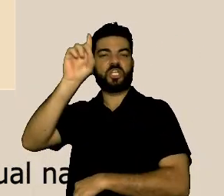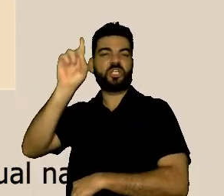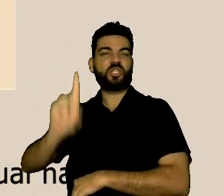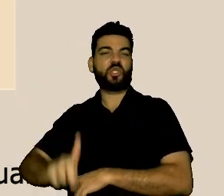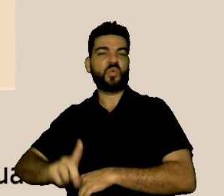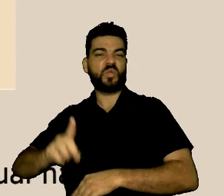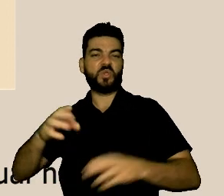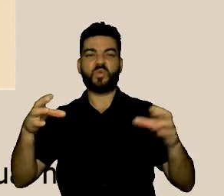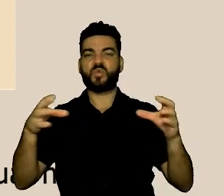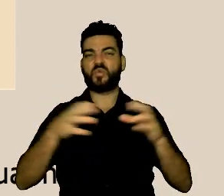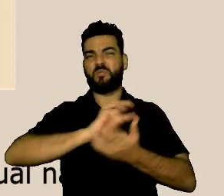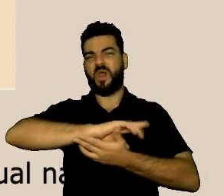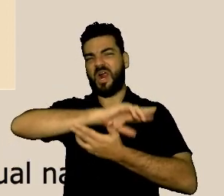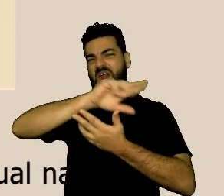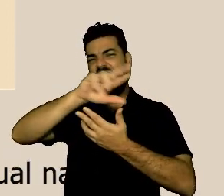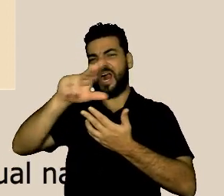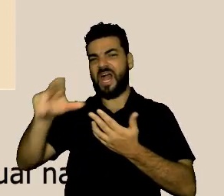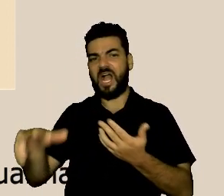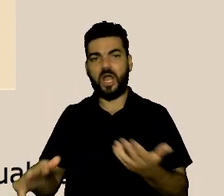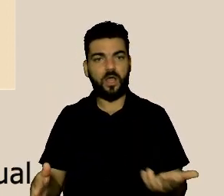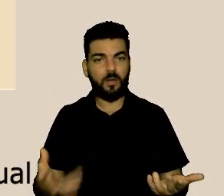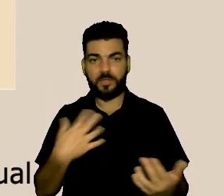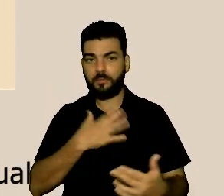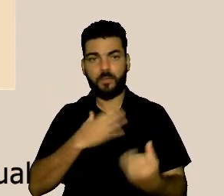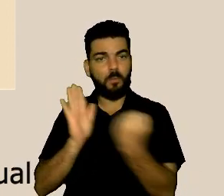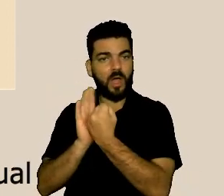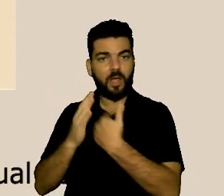núcleo é minha identidade